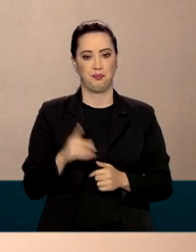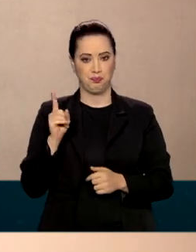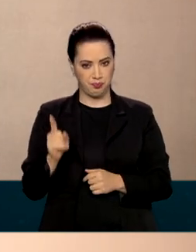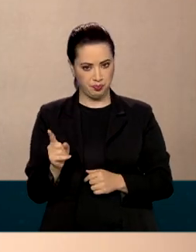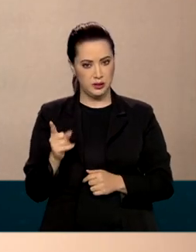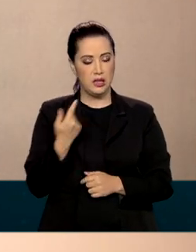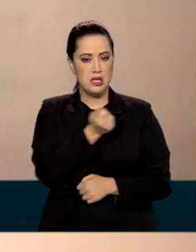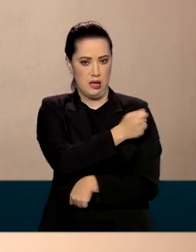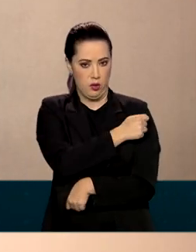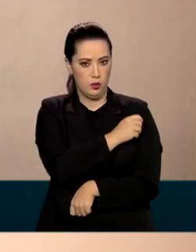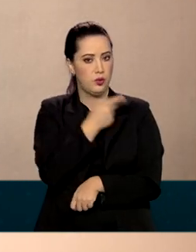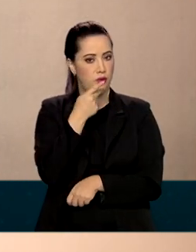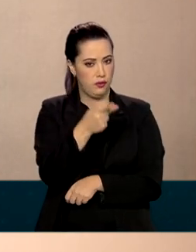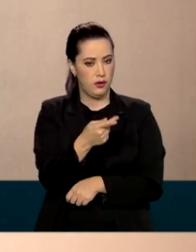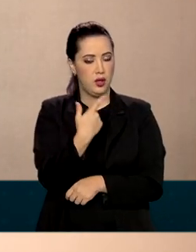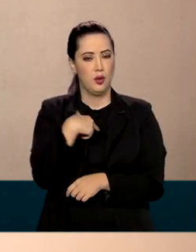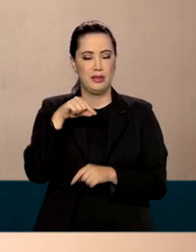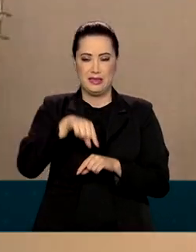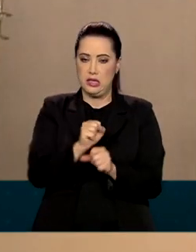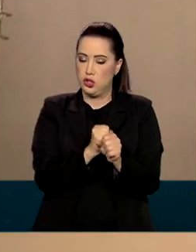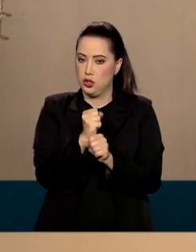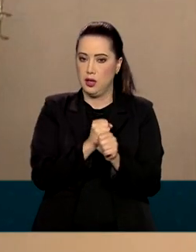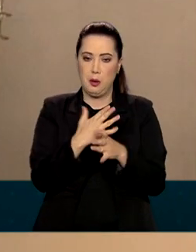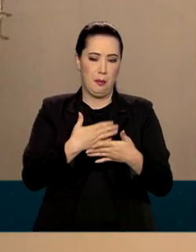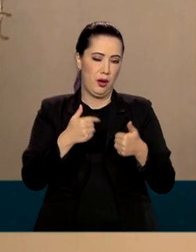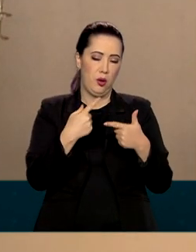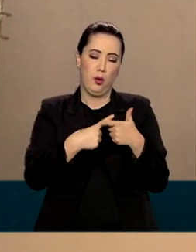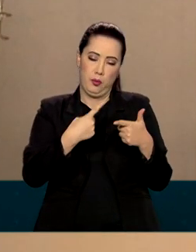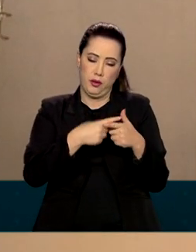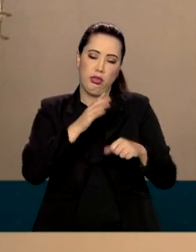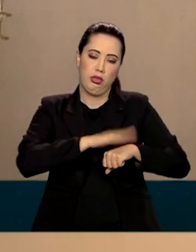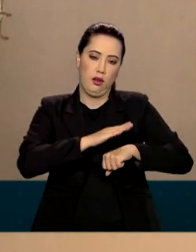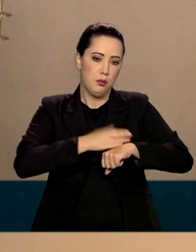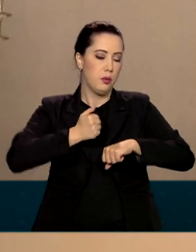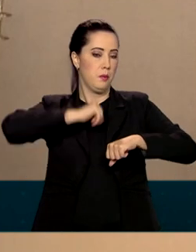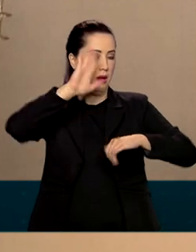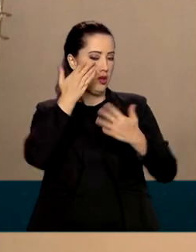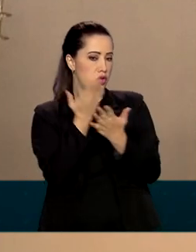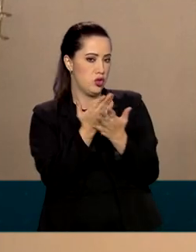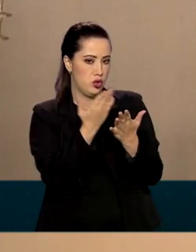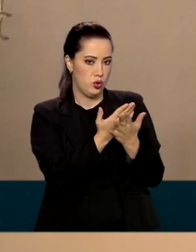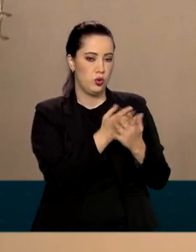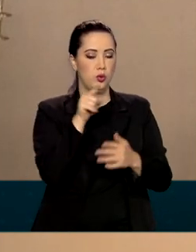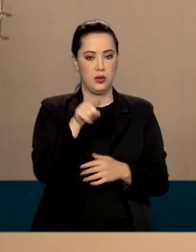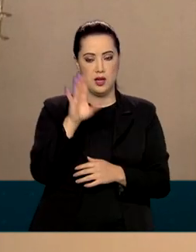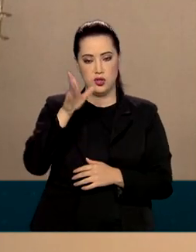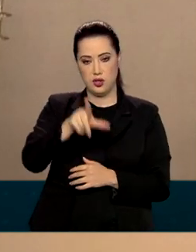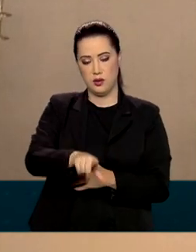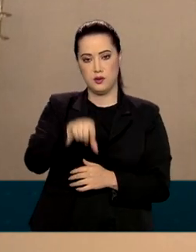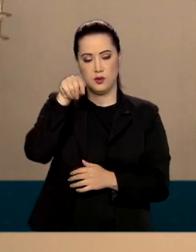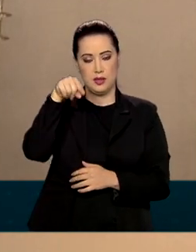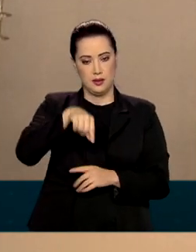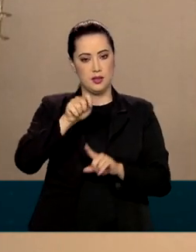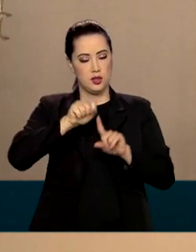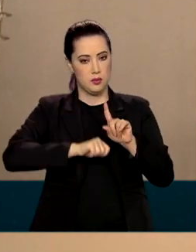Felipe, o ano atípico lhe deu mais tempo de estudo. E ele já definiu, neste mês que antecede as